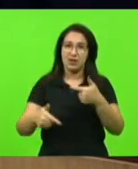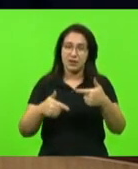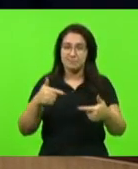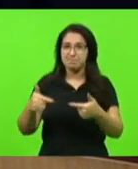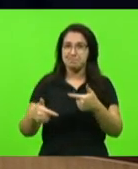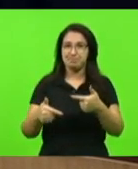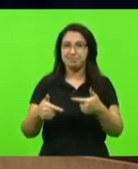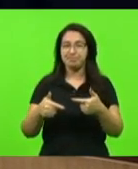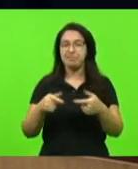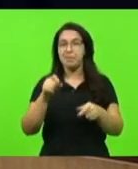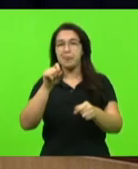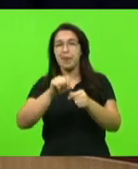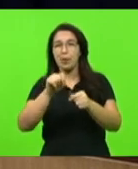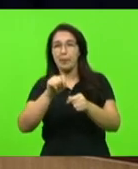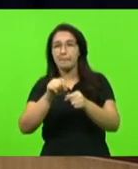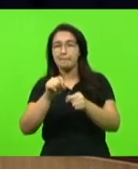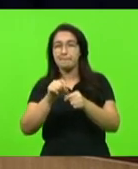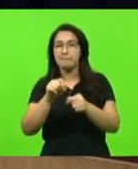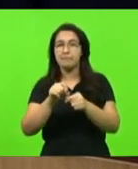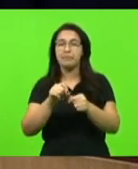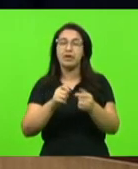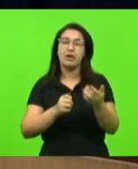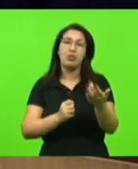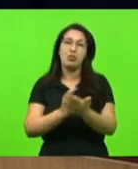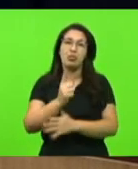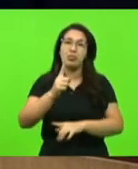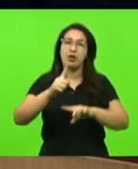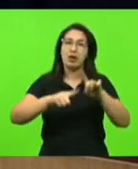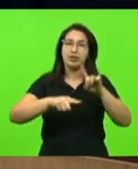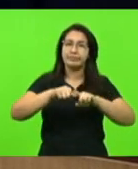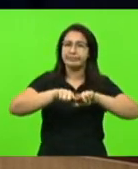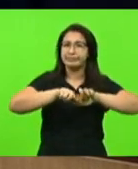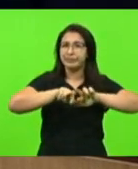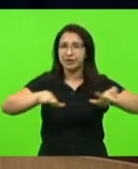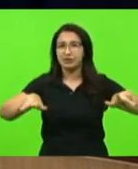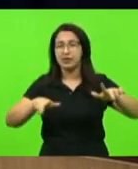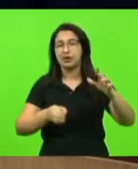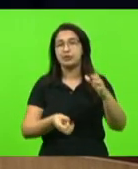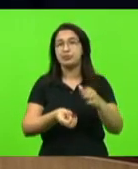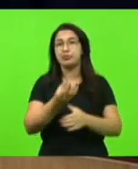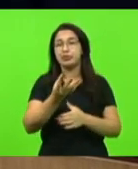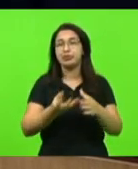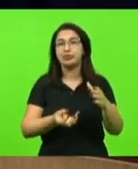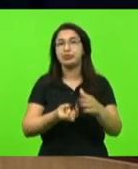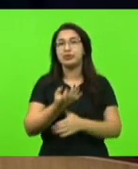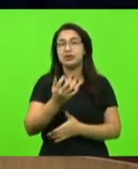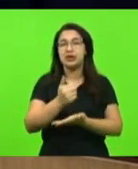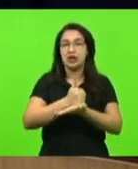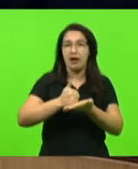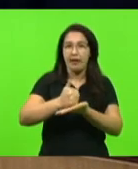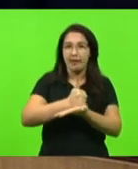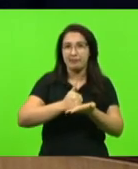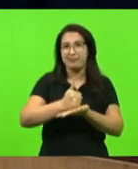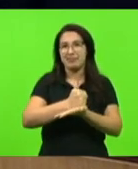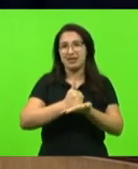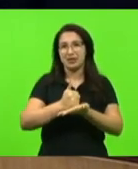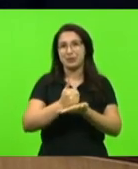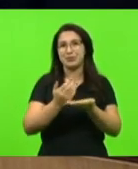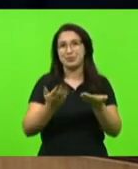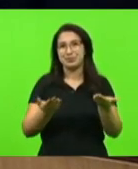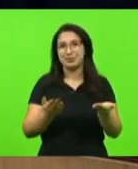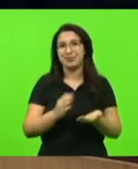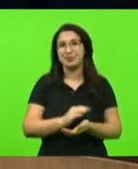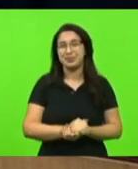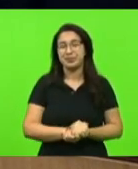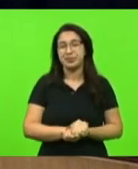comprar os insumos necessários para a produção desses medicamentos. Fiz,